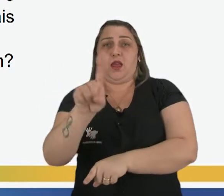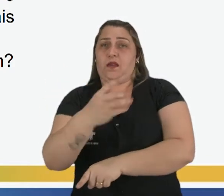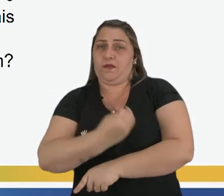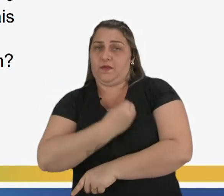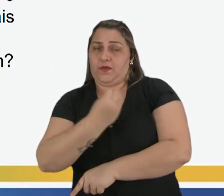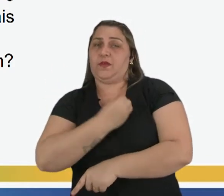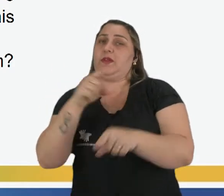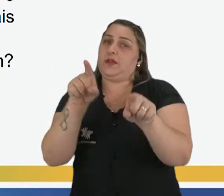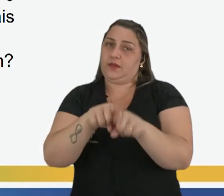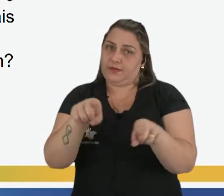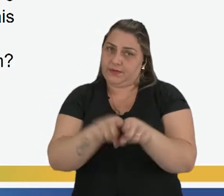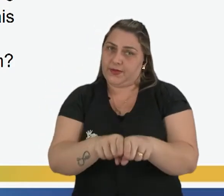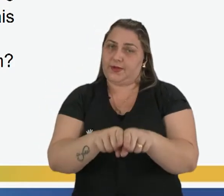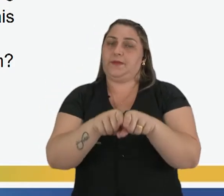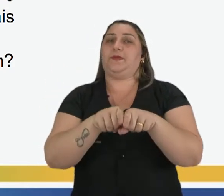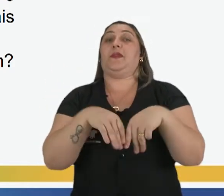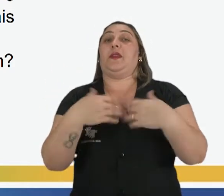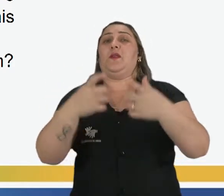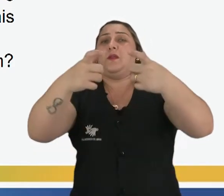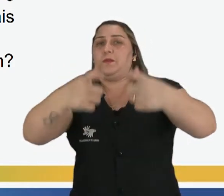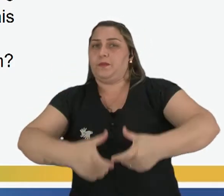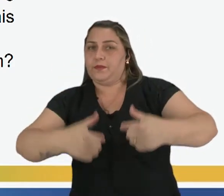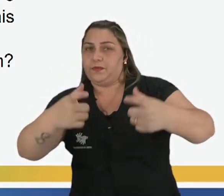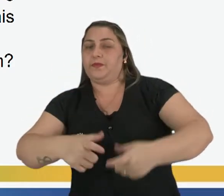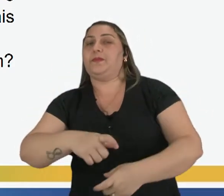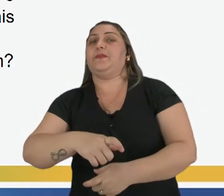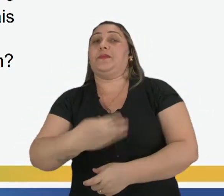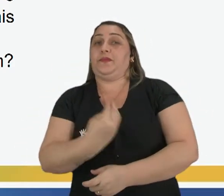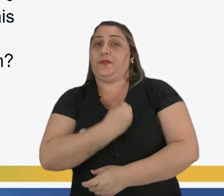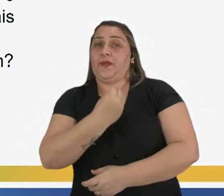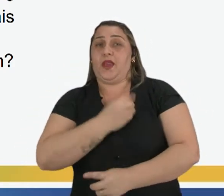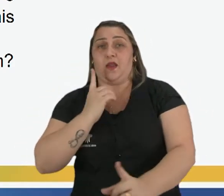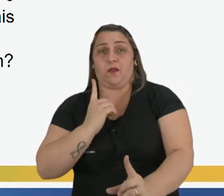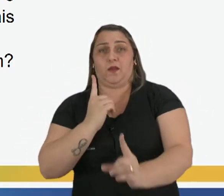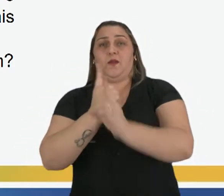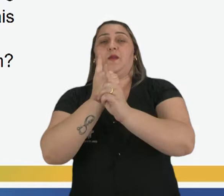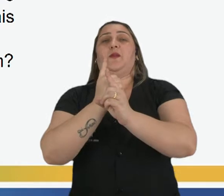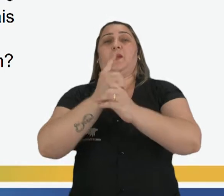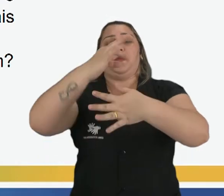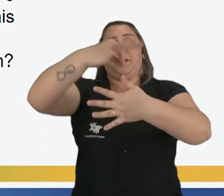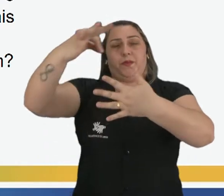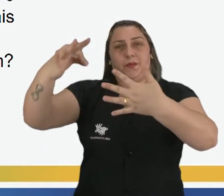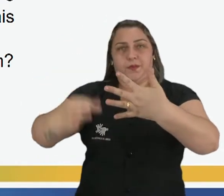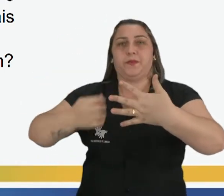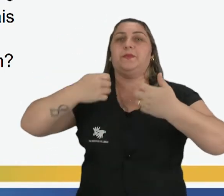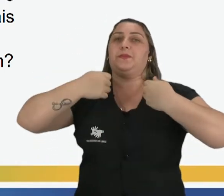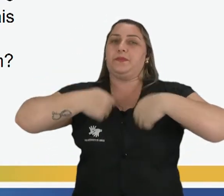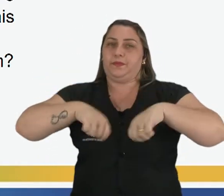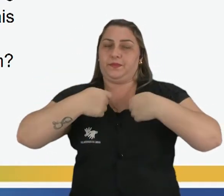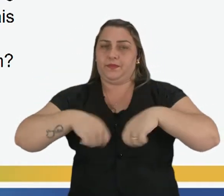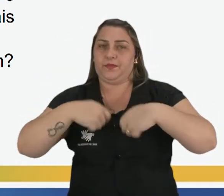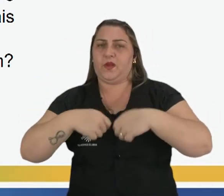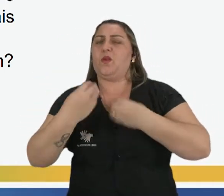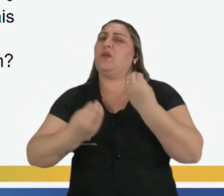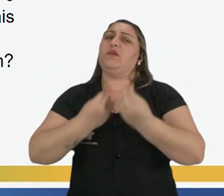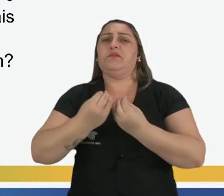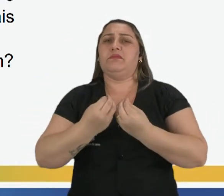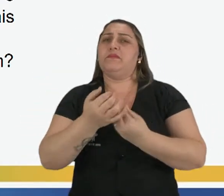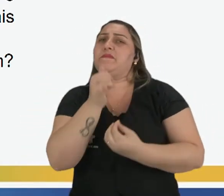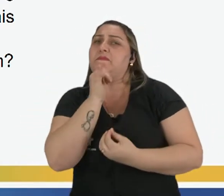também. Num ambiente, os seres vivos podem encontrar os elementos que necessitam. Como o